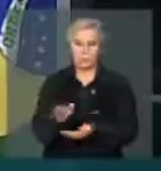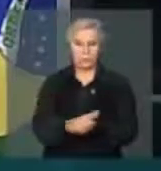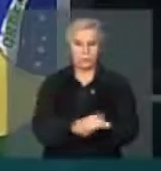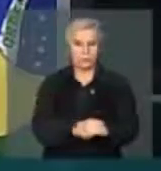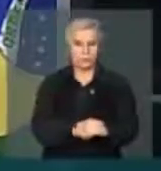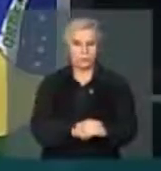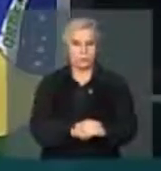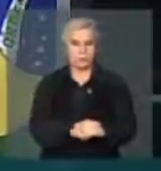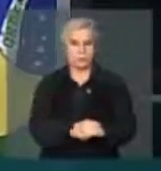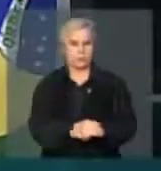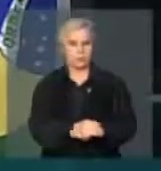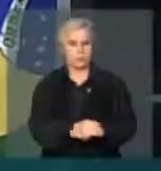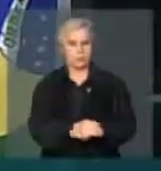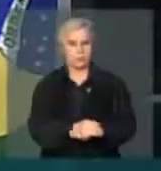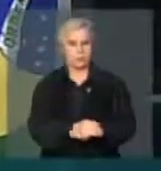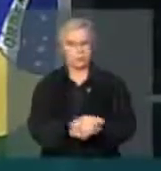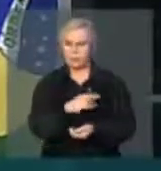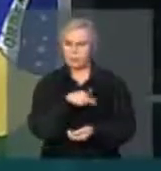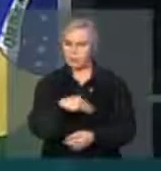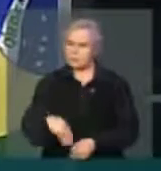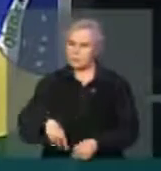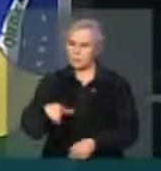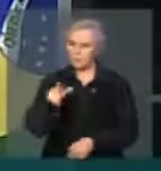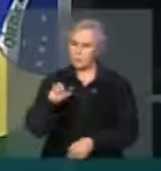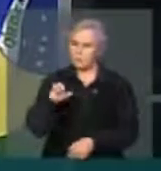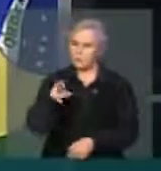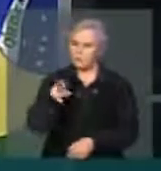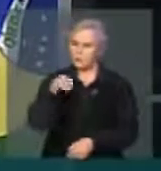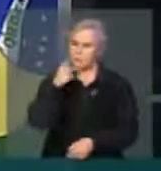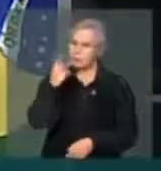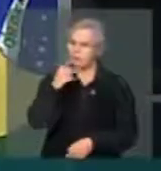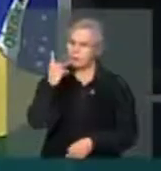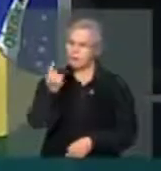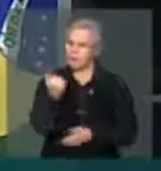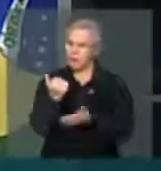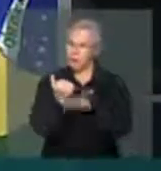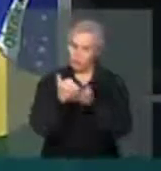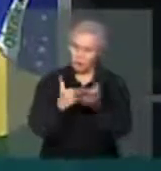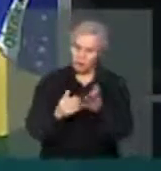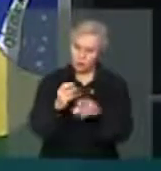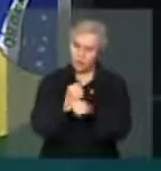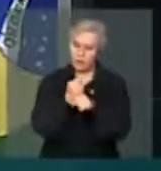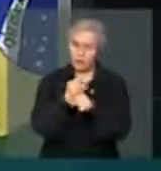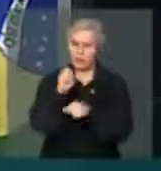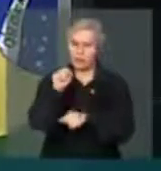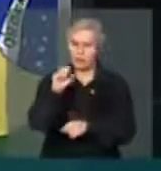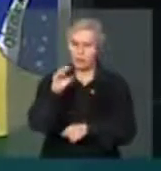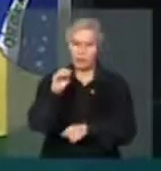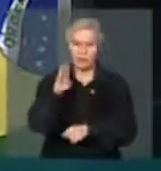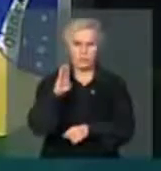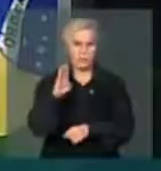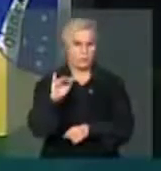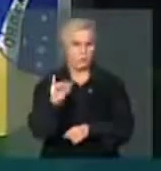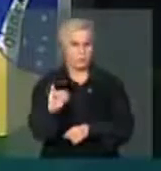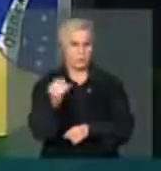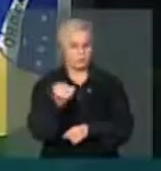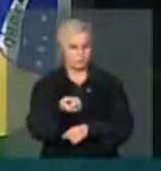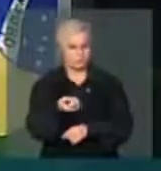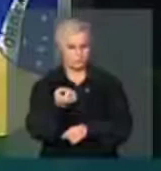quando fala em cortes de 80 bilhões, não deve